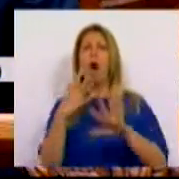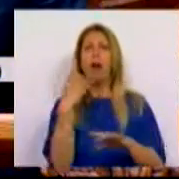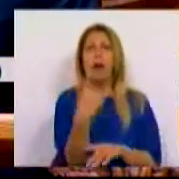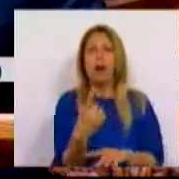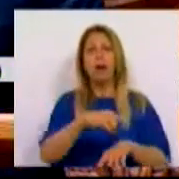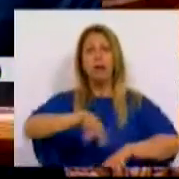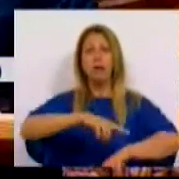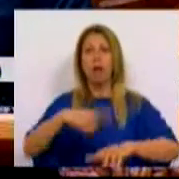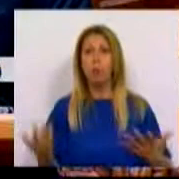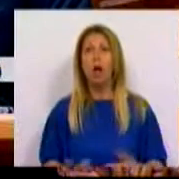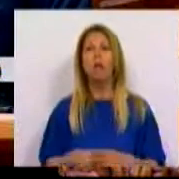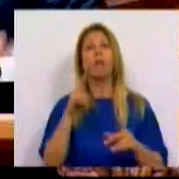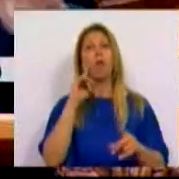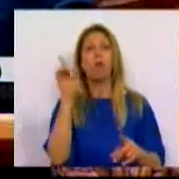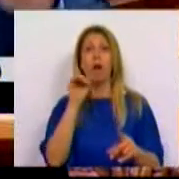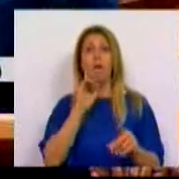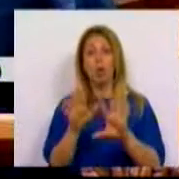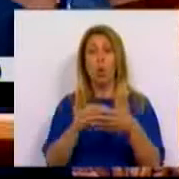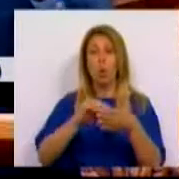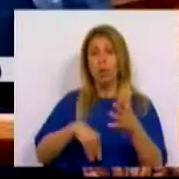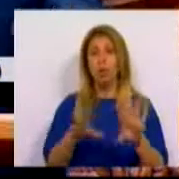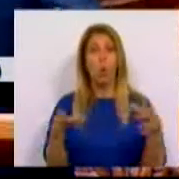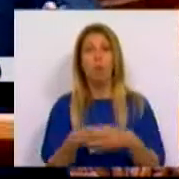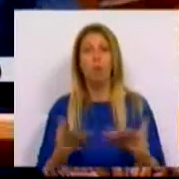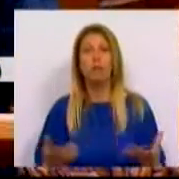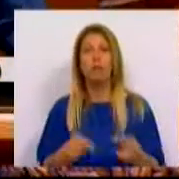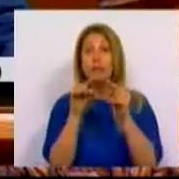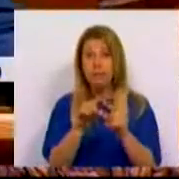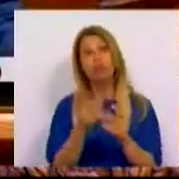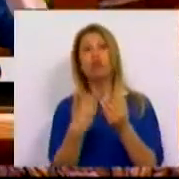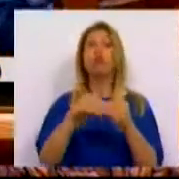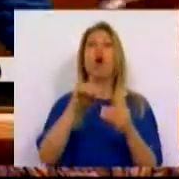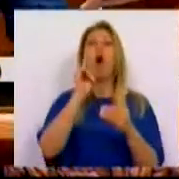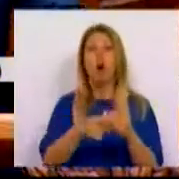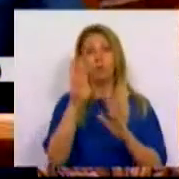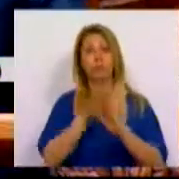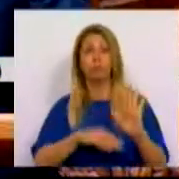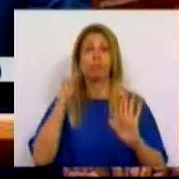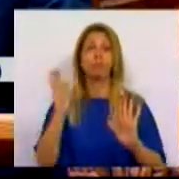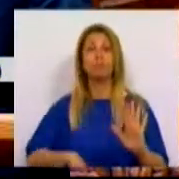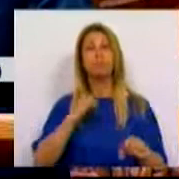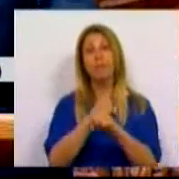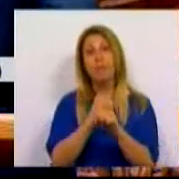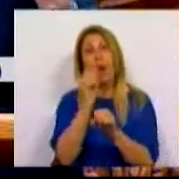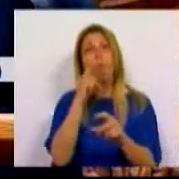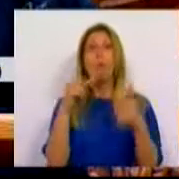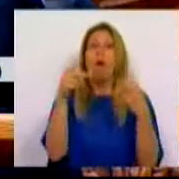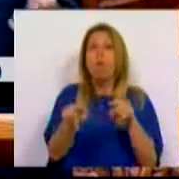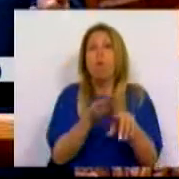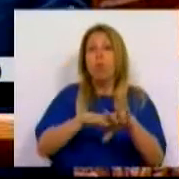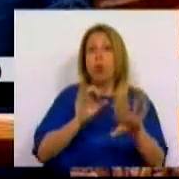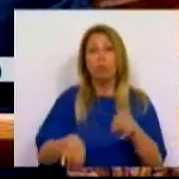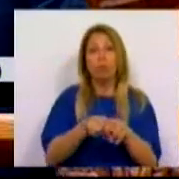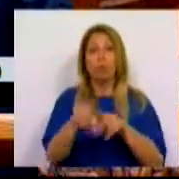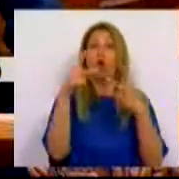desvalorização da contratação coletiva. A isto juntamos ainda precarização salarial, seja por via de política de cortes, seja pela